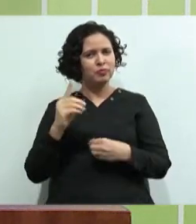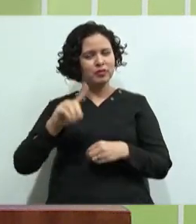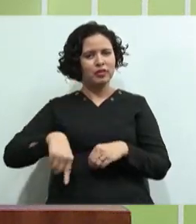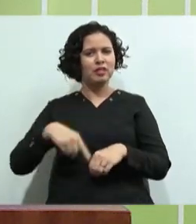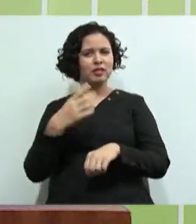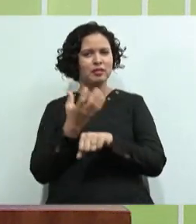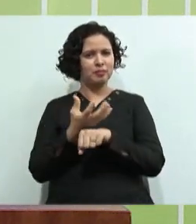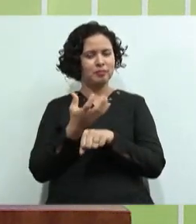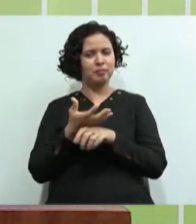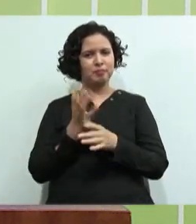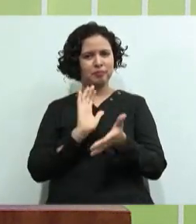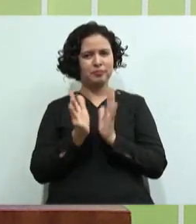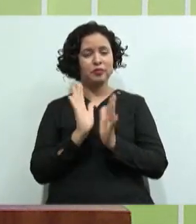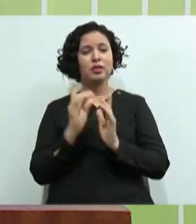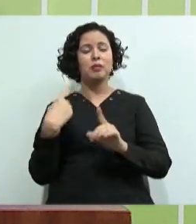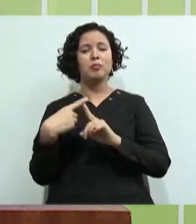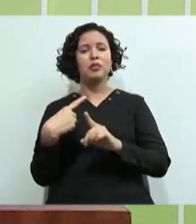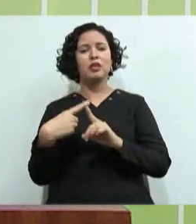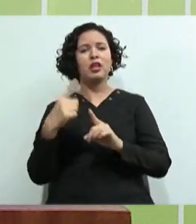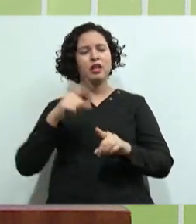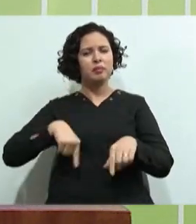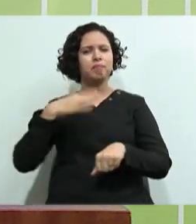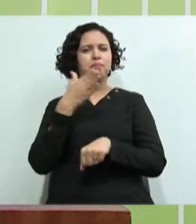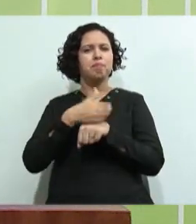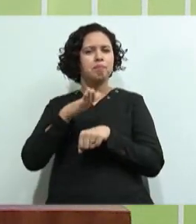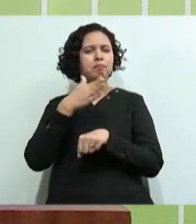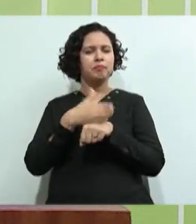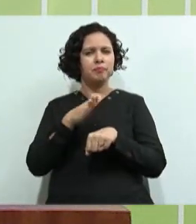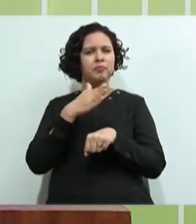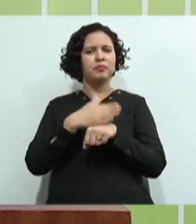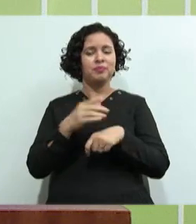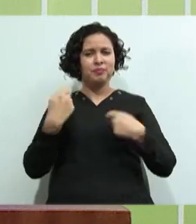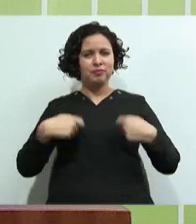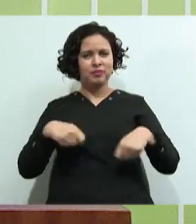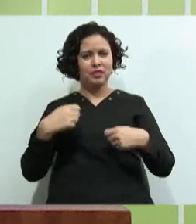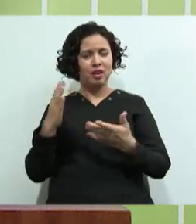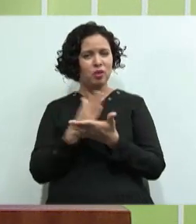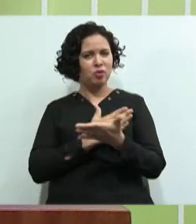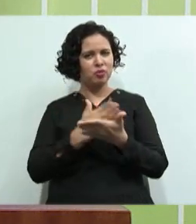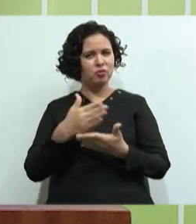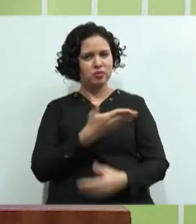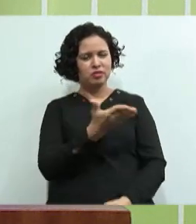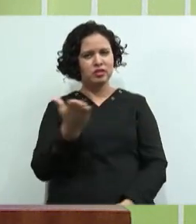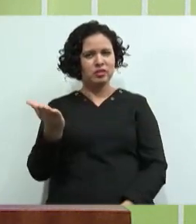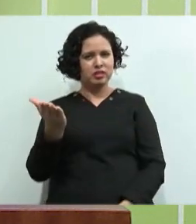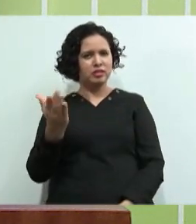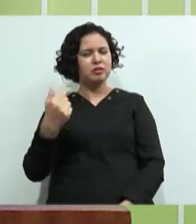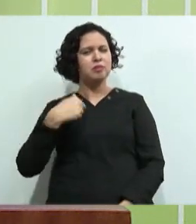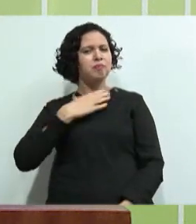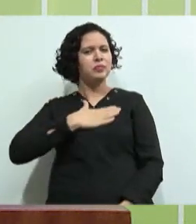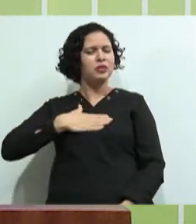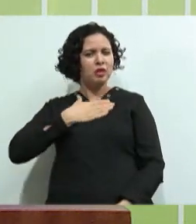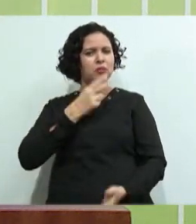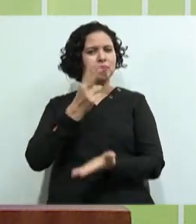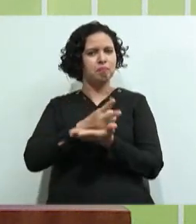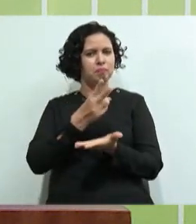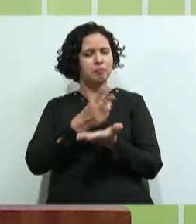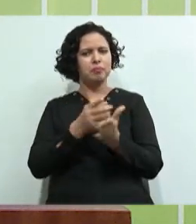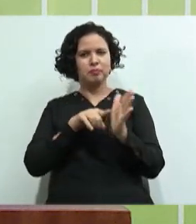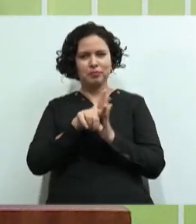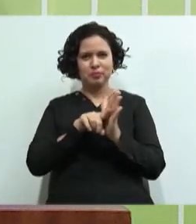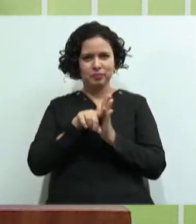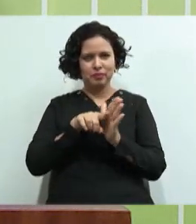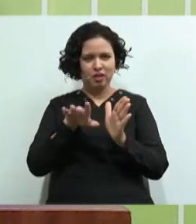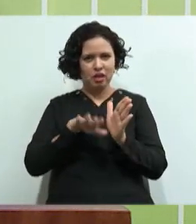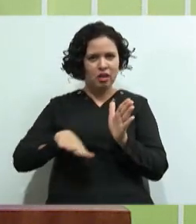libras Porque é uma disciplina que exige muita prática E que alguns de vocês, eu tenho certeza Que vão querer até continuar Pesquisando